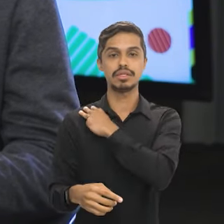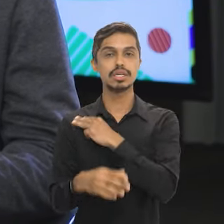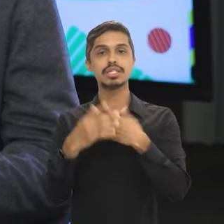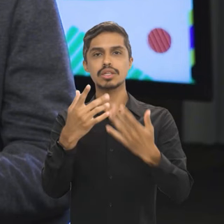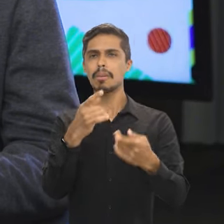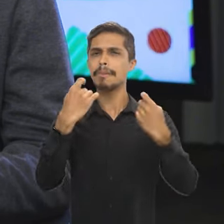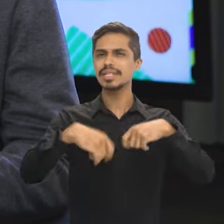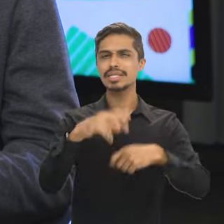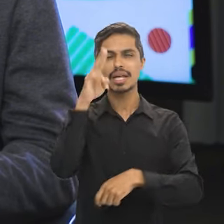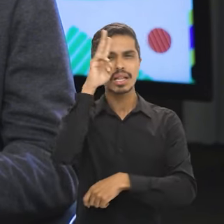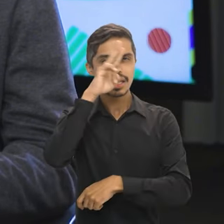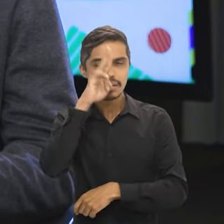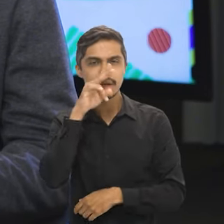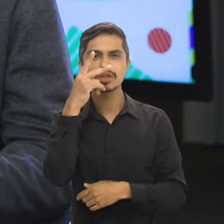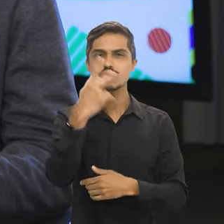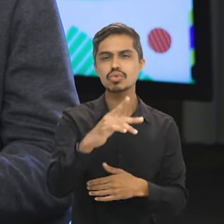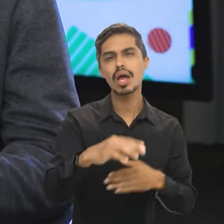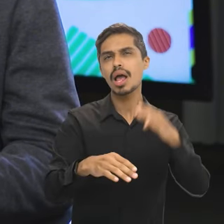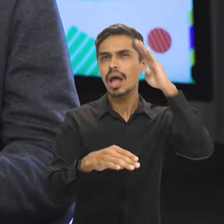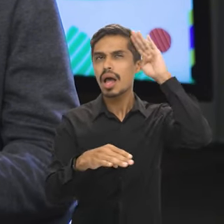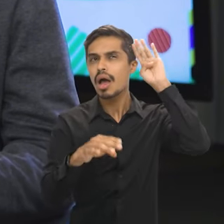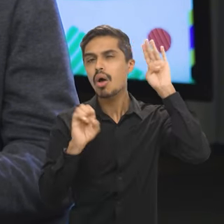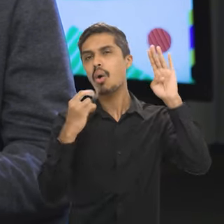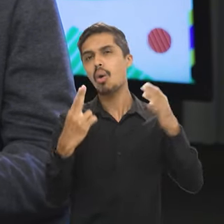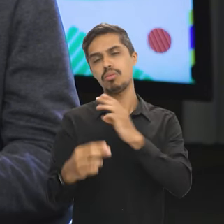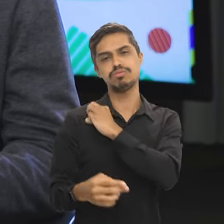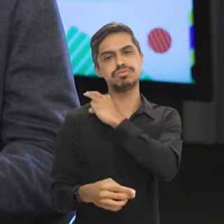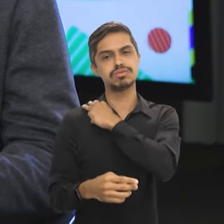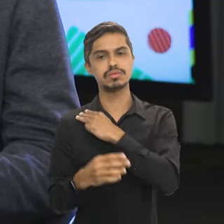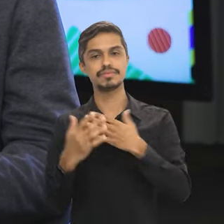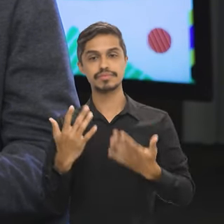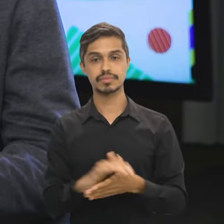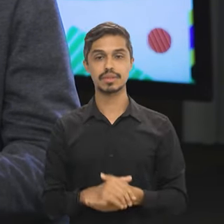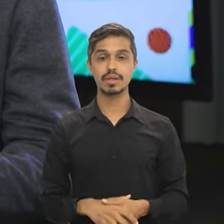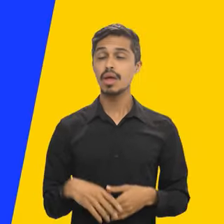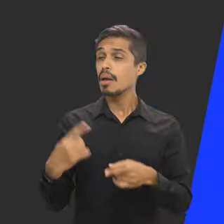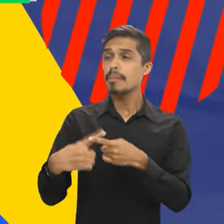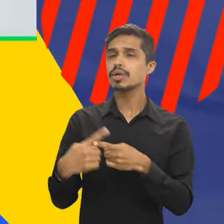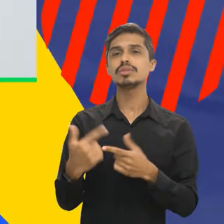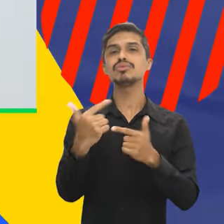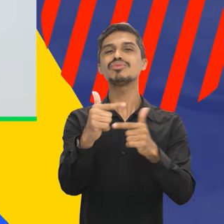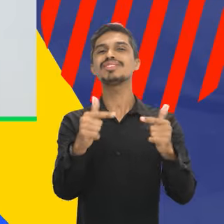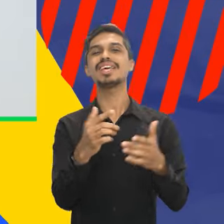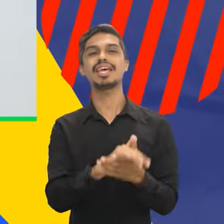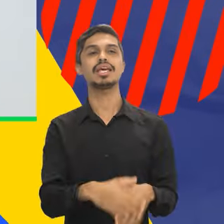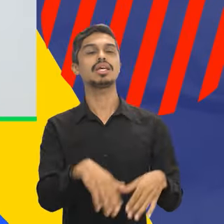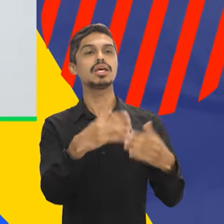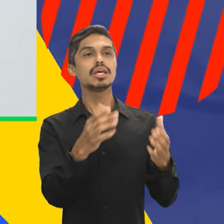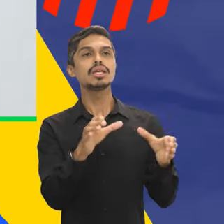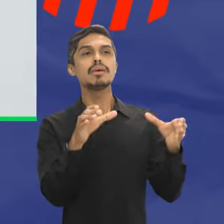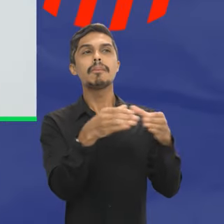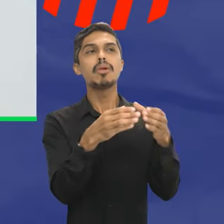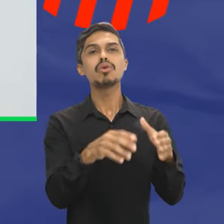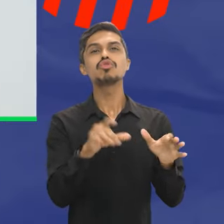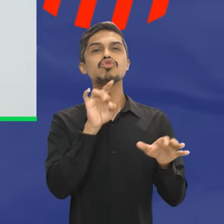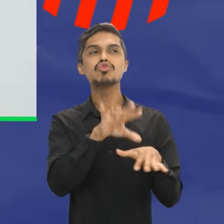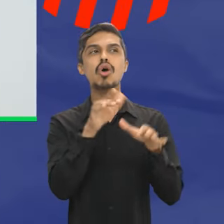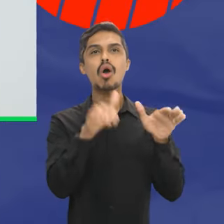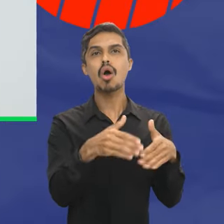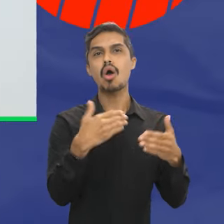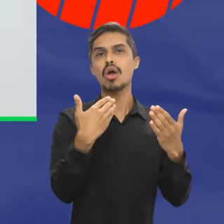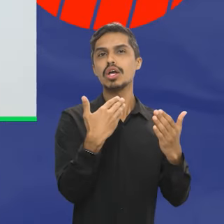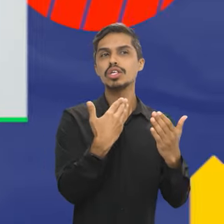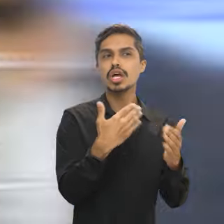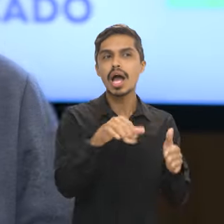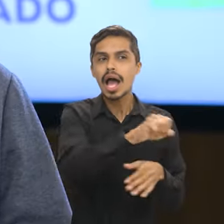refletir sobre a sua trajetória profissional e a sua trajetória acadêmica antes de escolher. Por que não tem cargo da área de educação no concurso